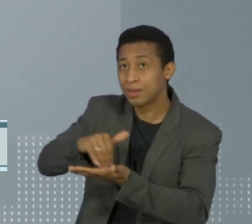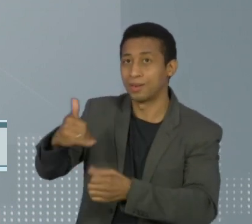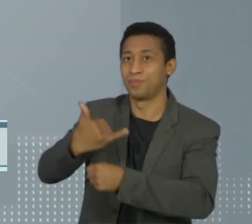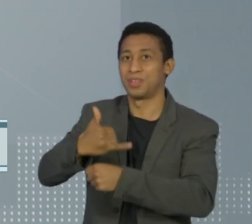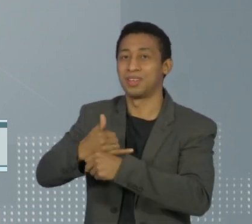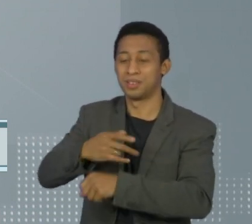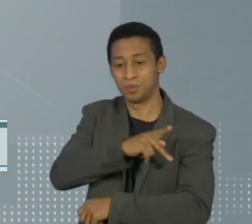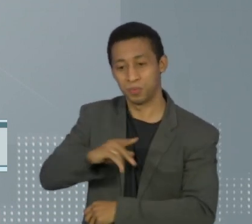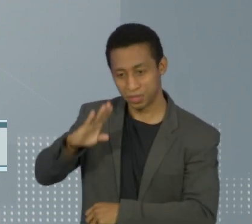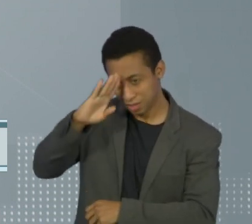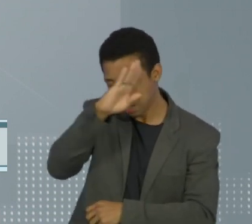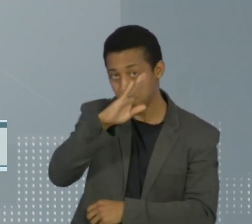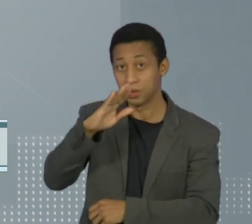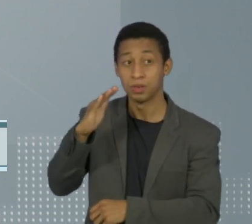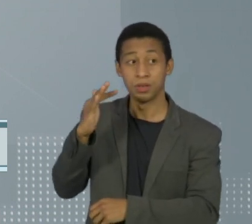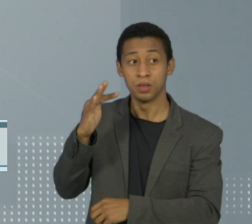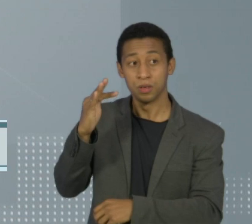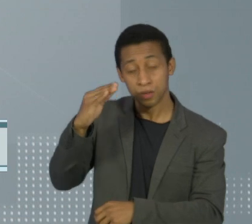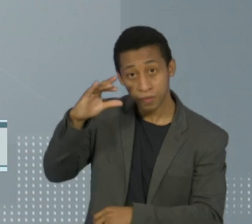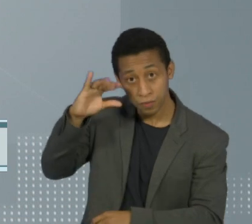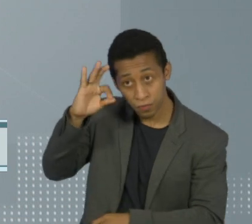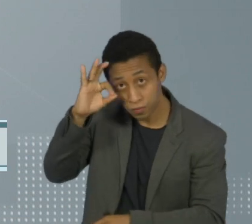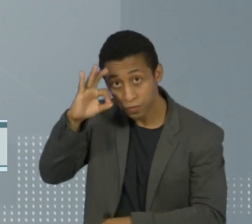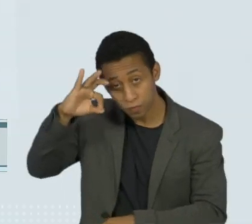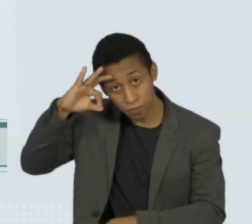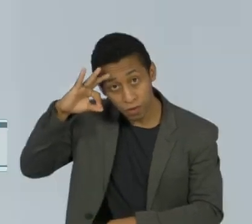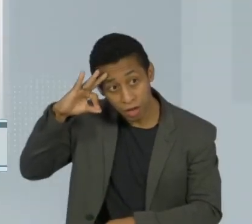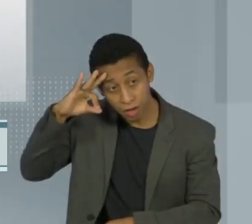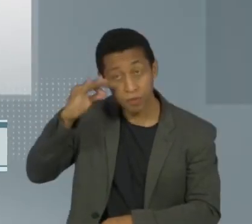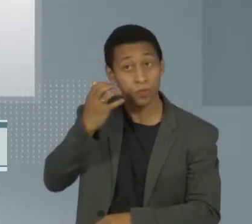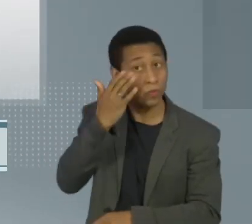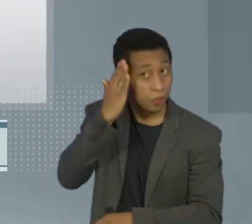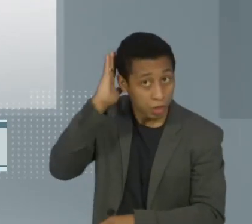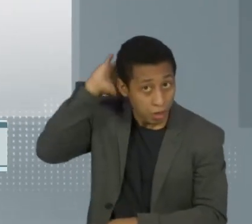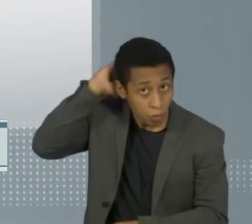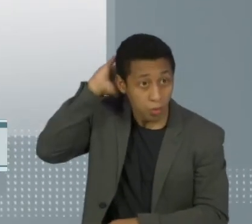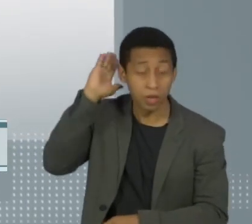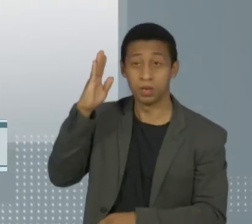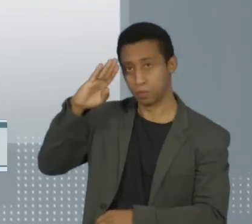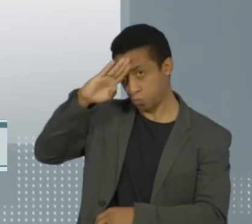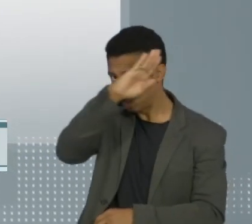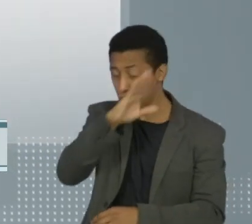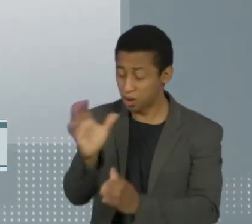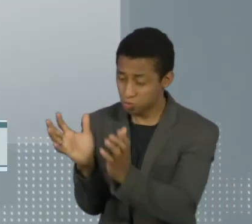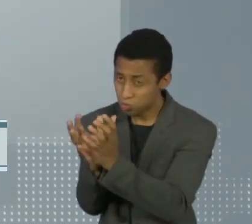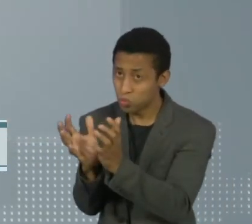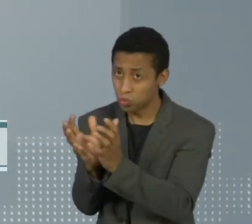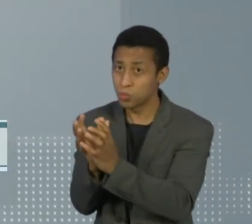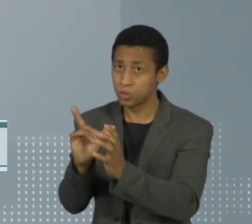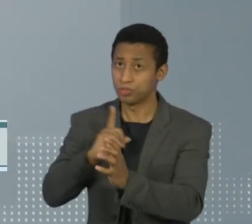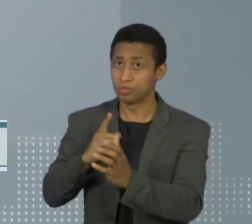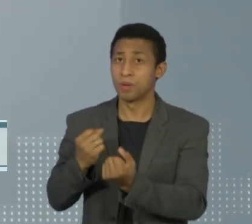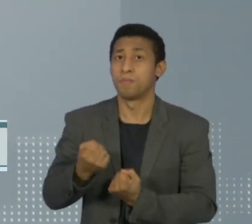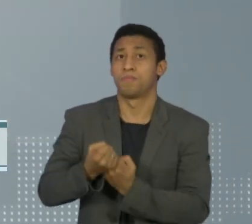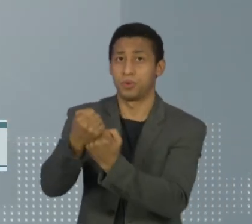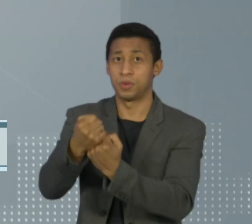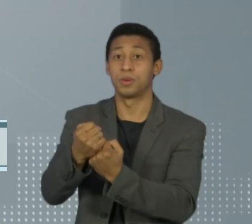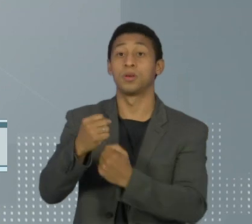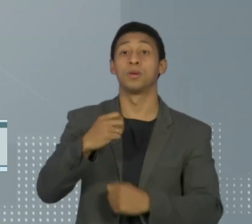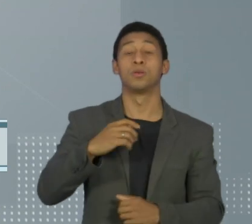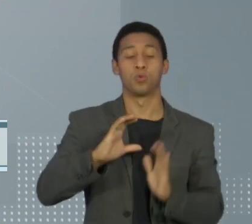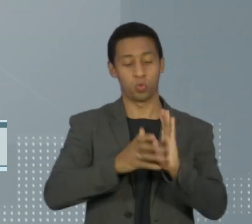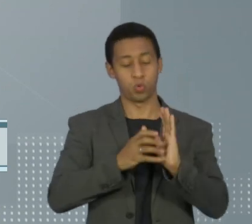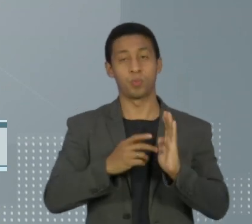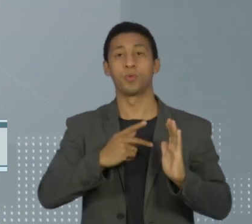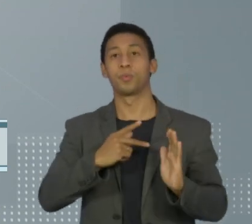senador Flávio Bolsonaro e do presidente Jair Bolsonaro. Contas criadas por servidores dos deputados estaduais do PSL do